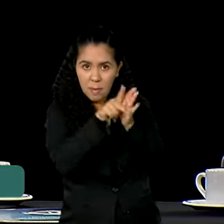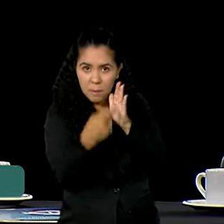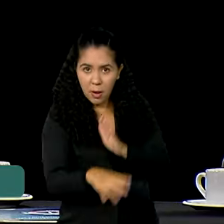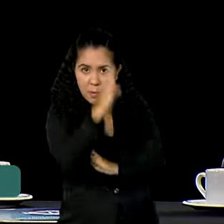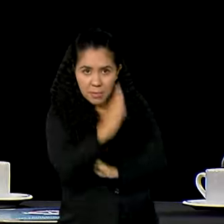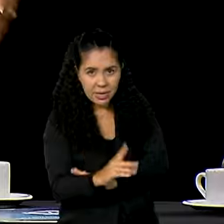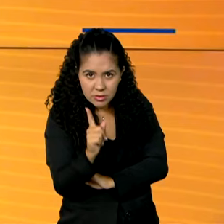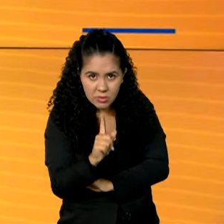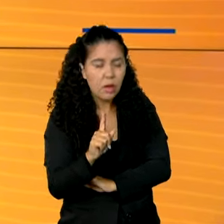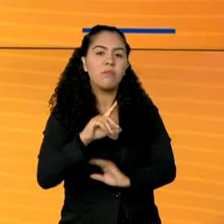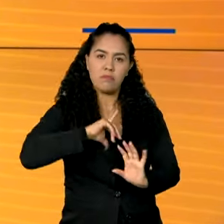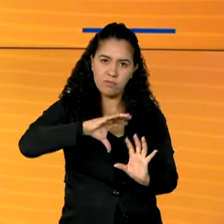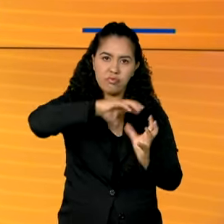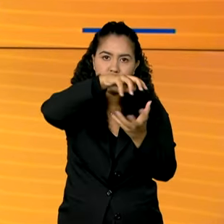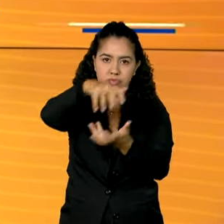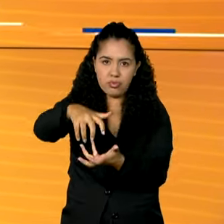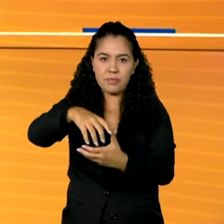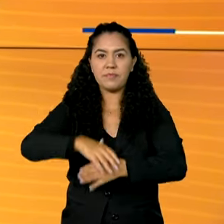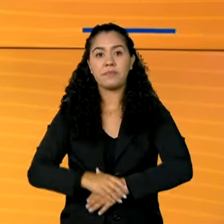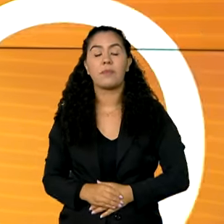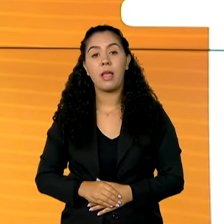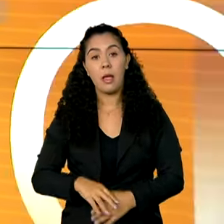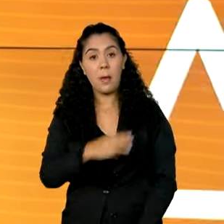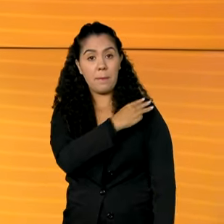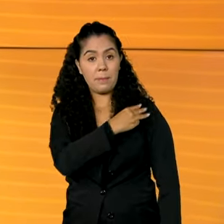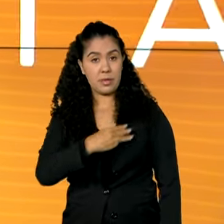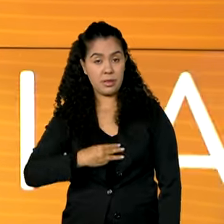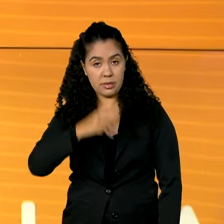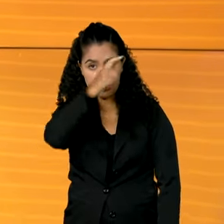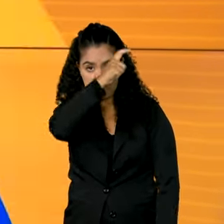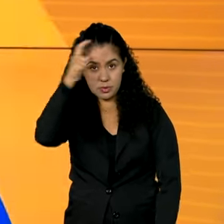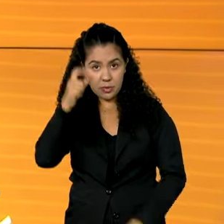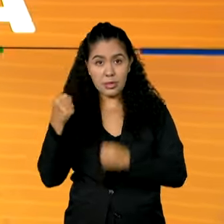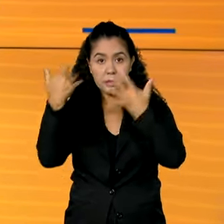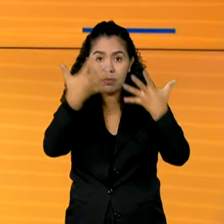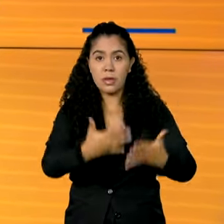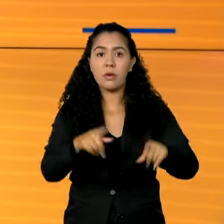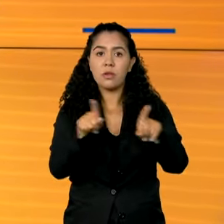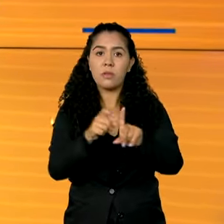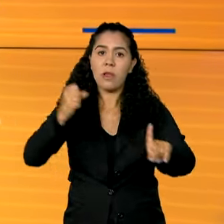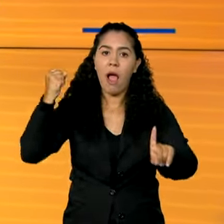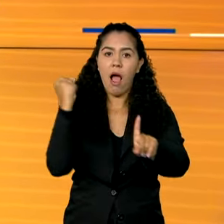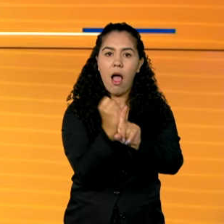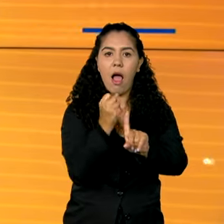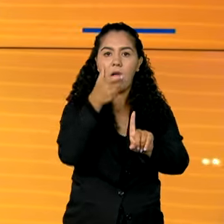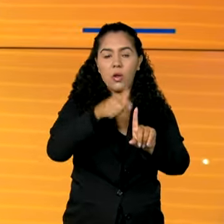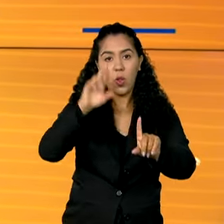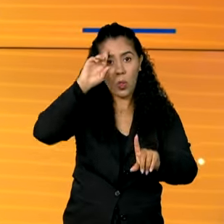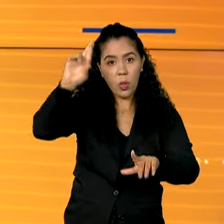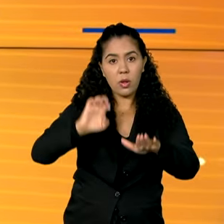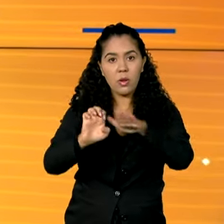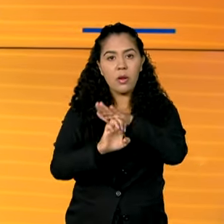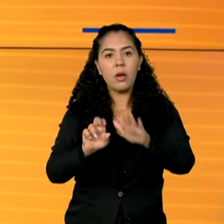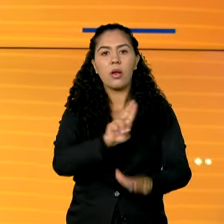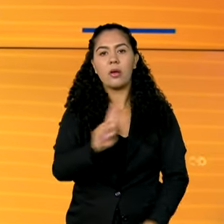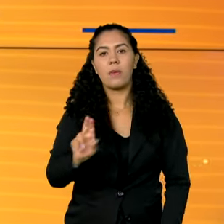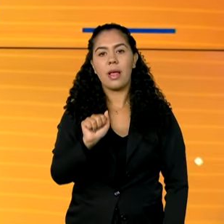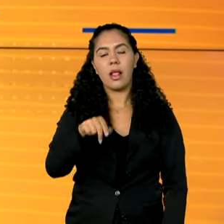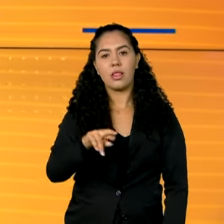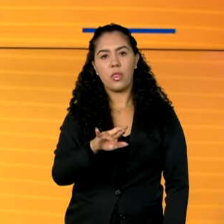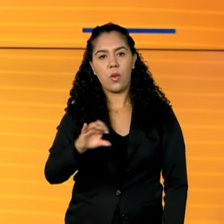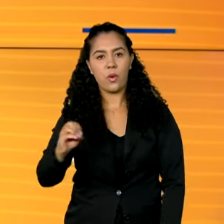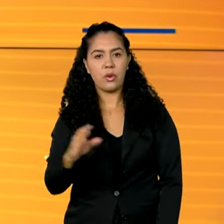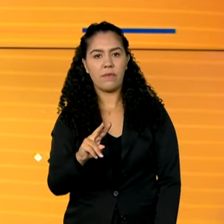problema do mundo todo. Ricardo Lewandowski também falou sobre o assassinato do empresário Antônio Vinícius Lopes, que